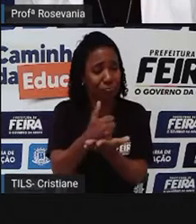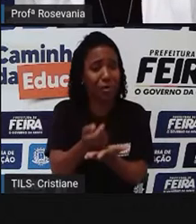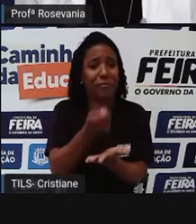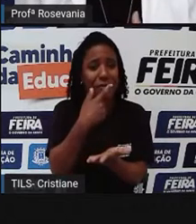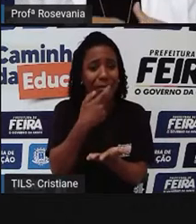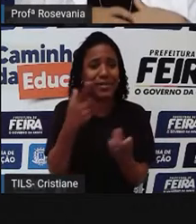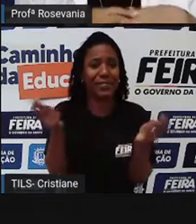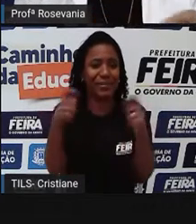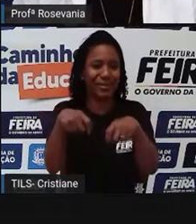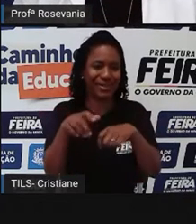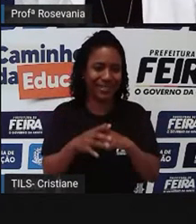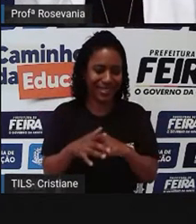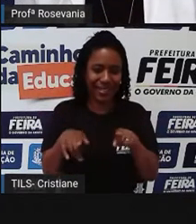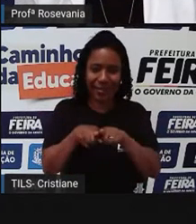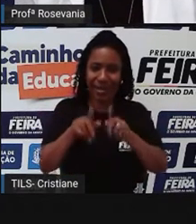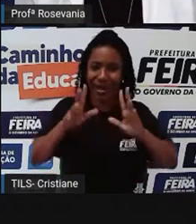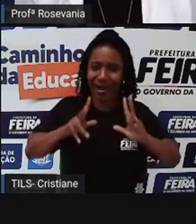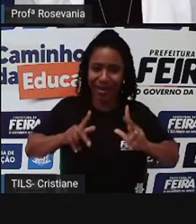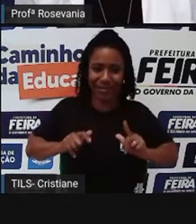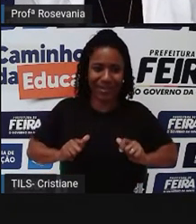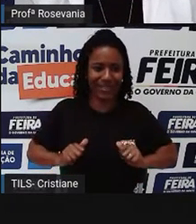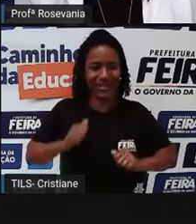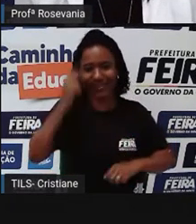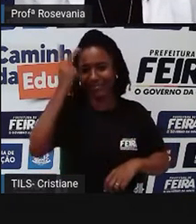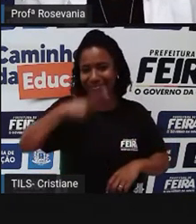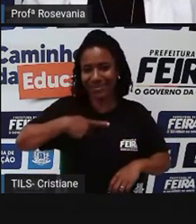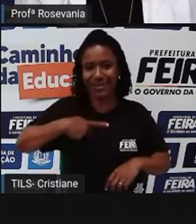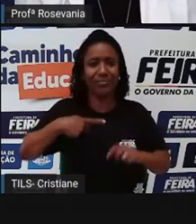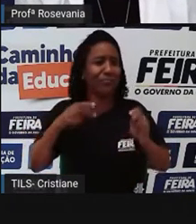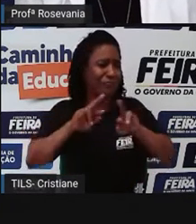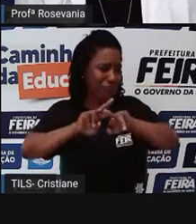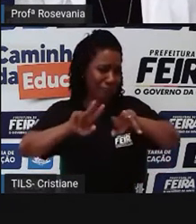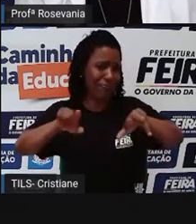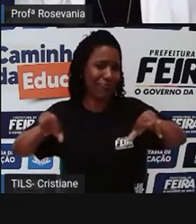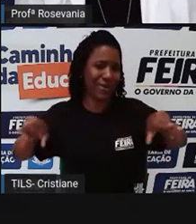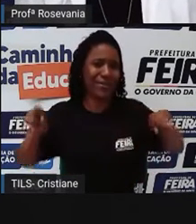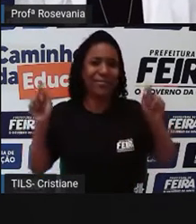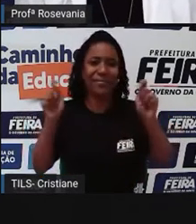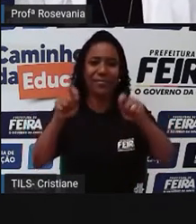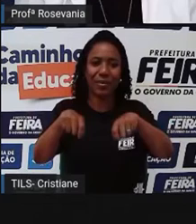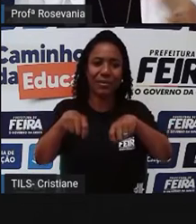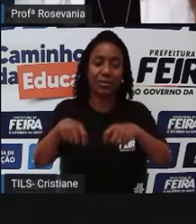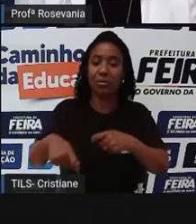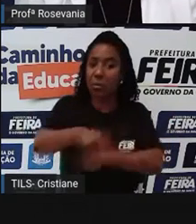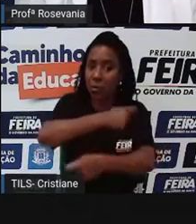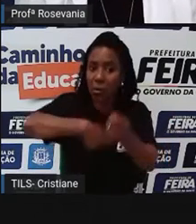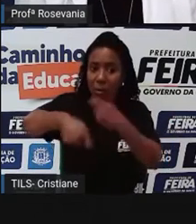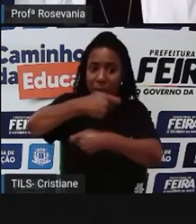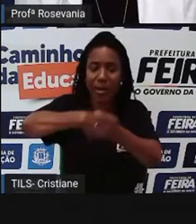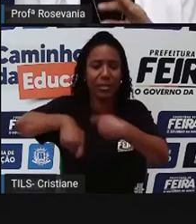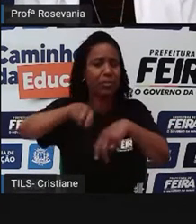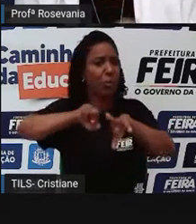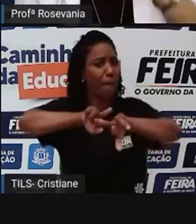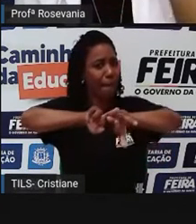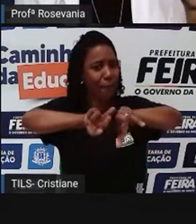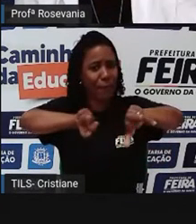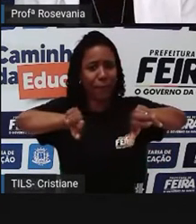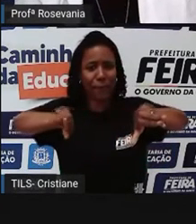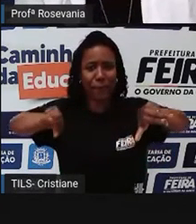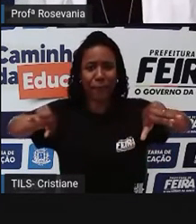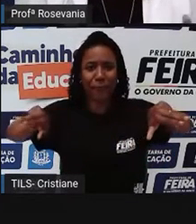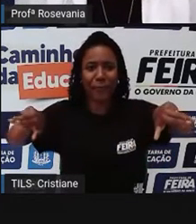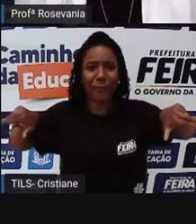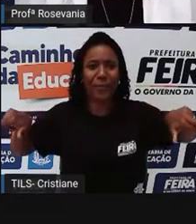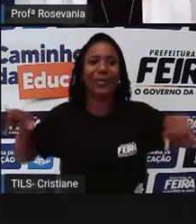pessoal. Tem uma infinidade de coisas aí, né, que a gente pode... Então, o comércio varejista é esse que a gente chega e compra uma